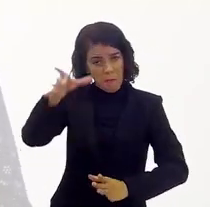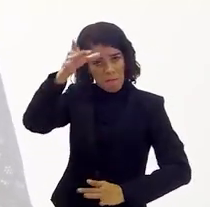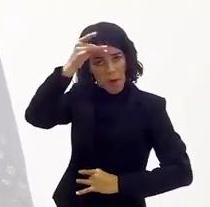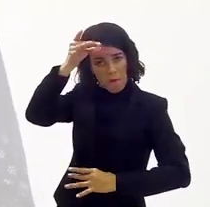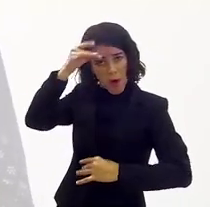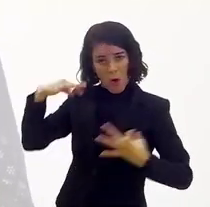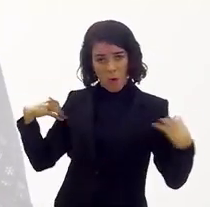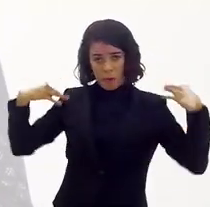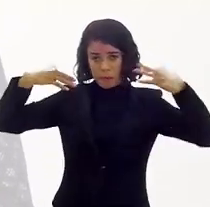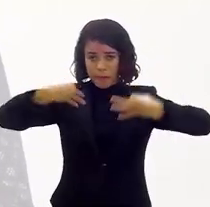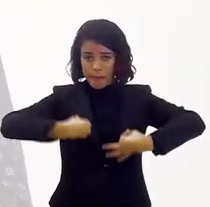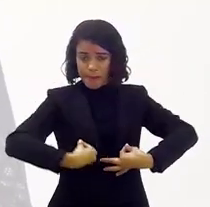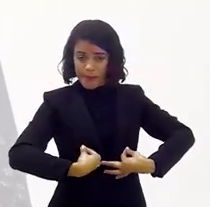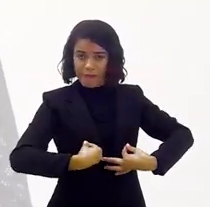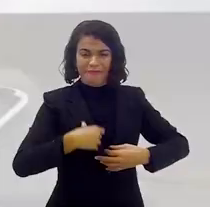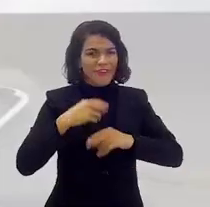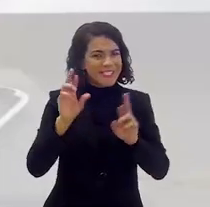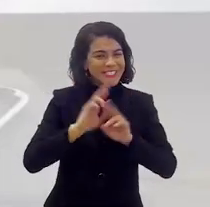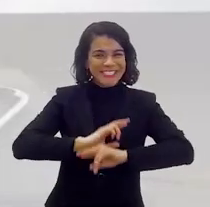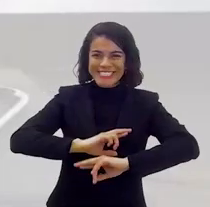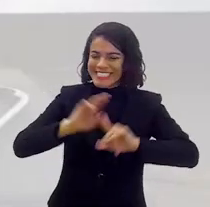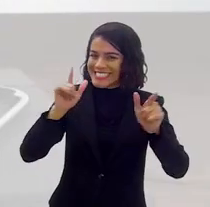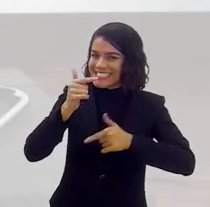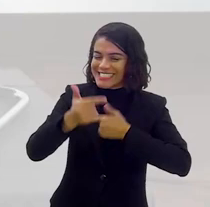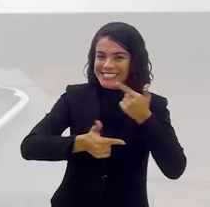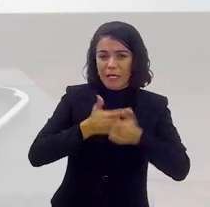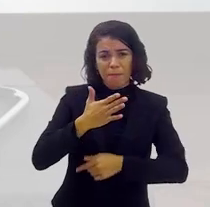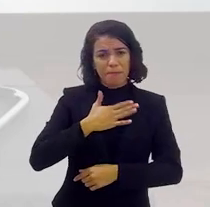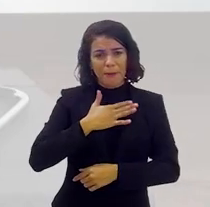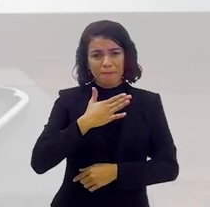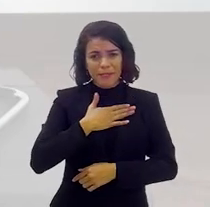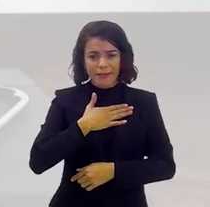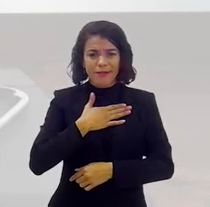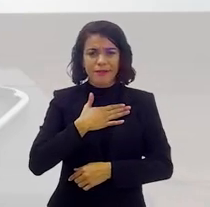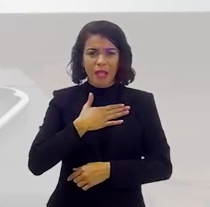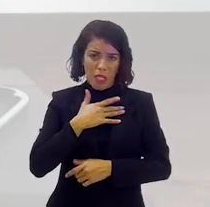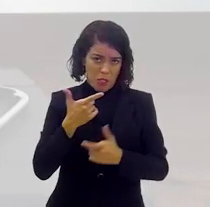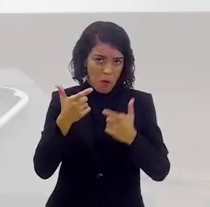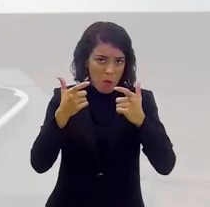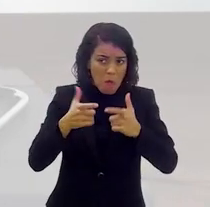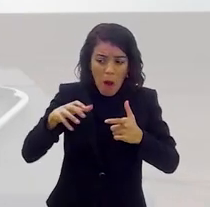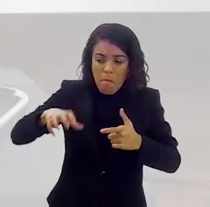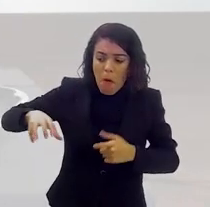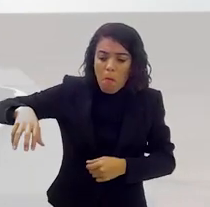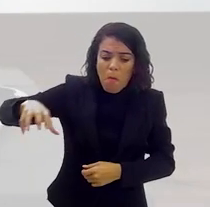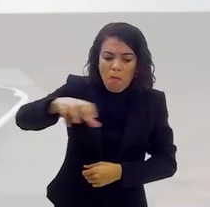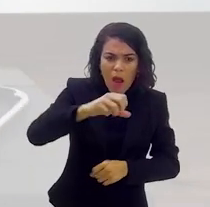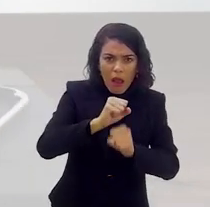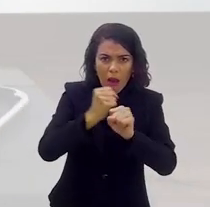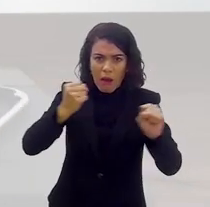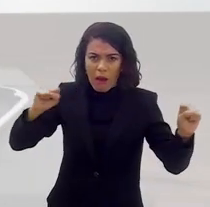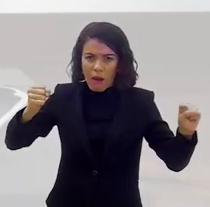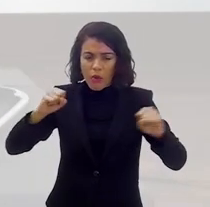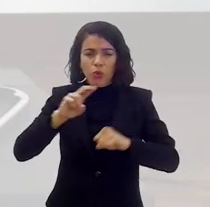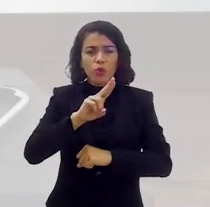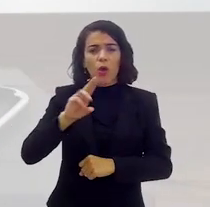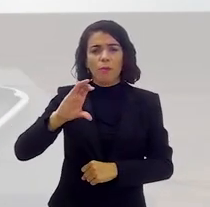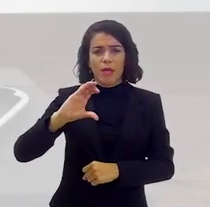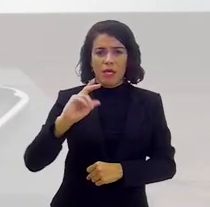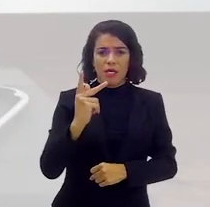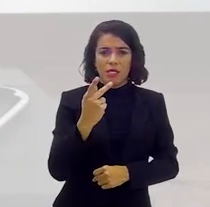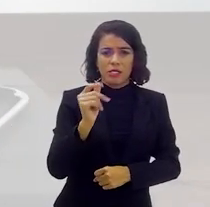caracterizados. Foi muito, muito diferenciado o trabalho. E, para mim, foi assim... Então, é uma reserva grande? É uma reserva grande. É a Reserva